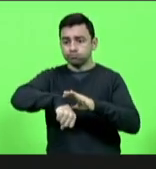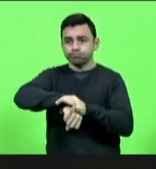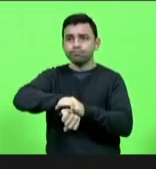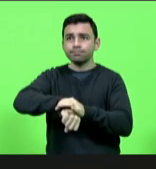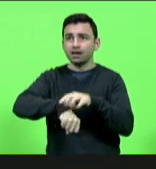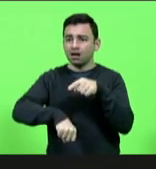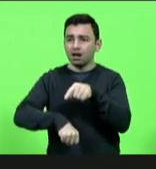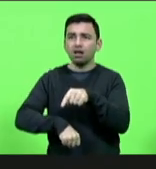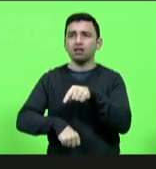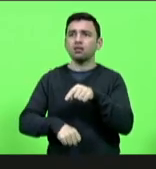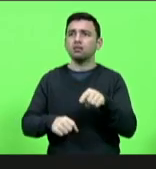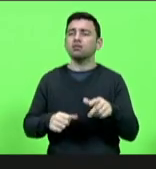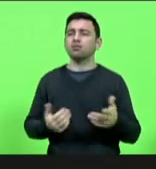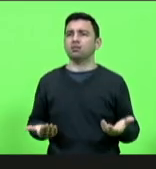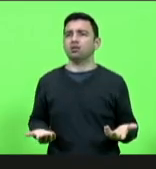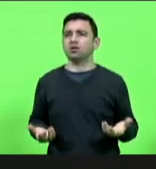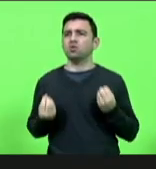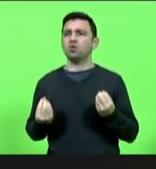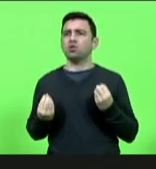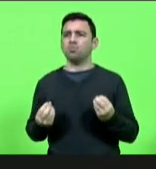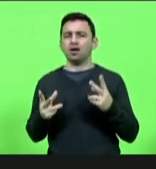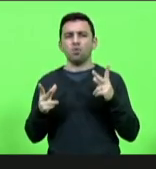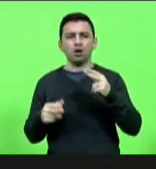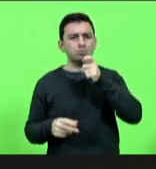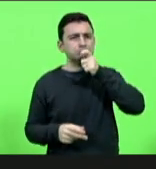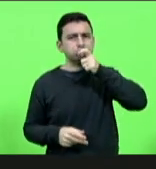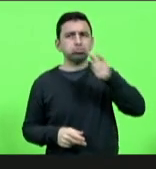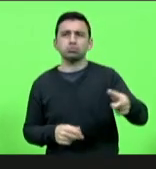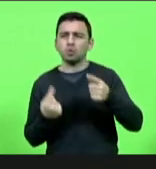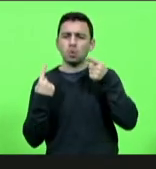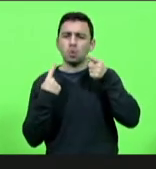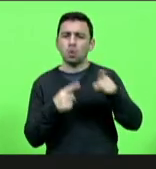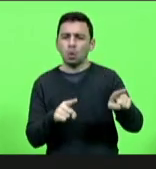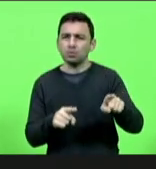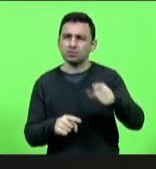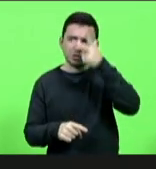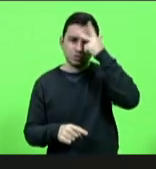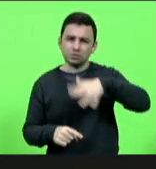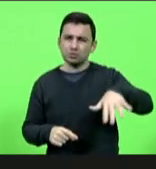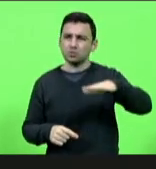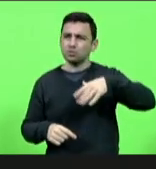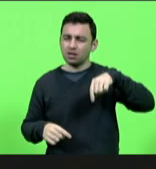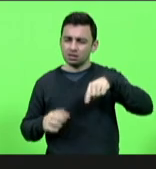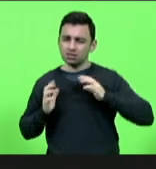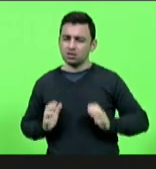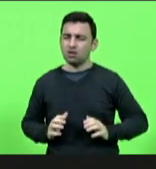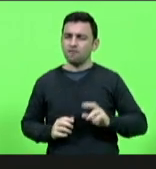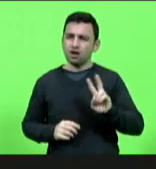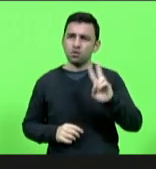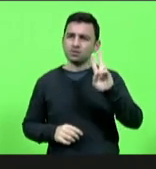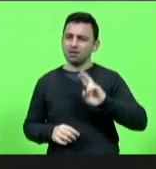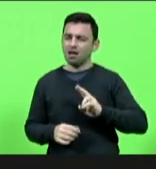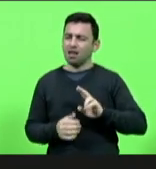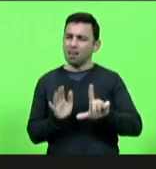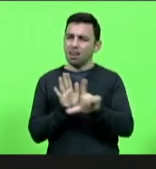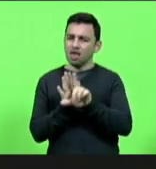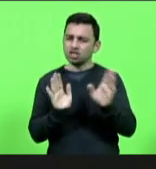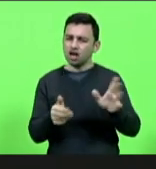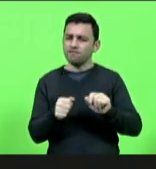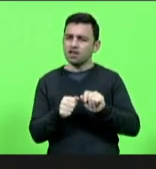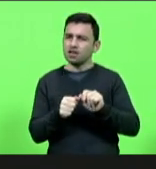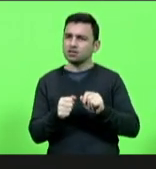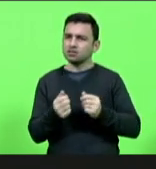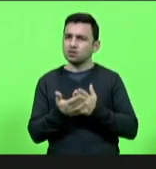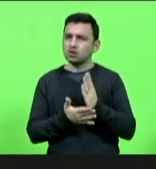inaceitável isso é cuspir na cara do cidadão é cuspir na cara do parlamento é não valorizar as leis que nessa casa são feitas então eu estou